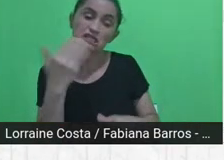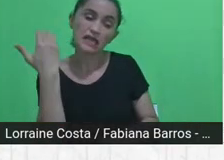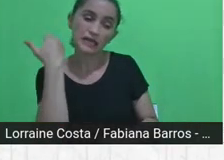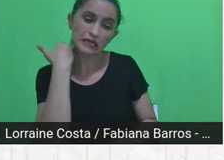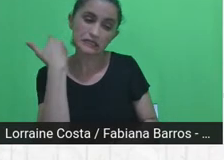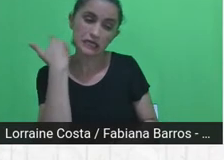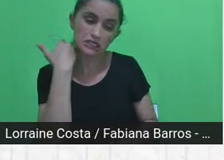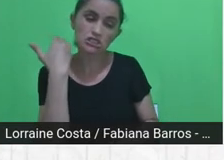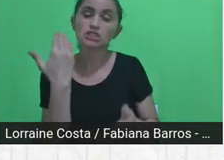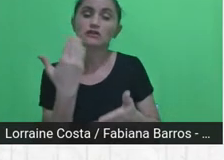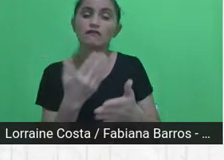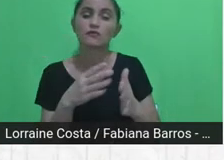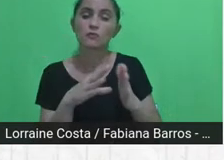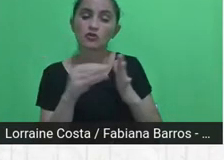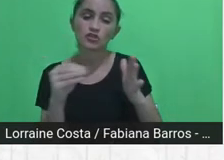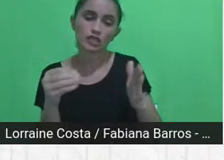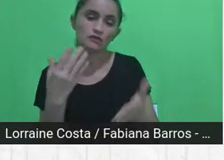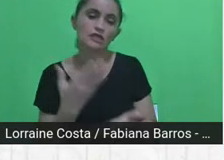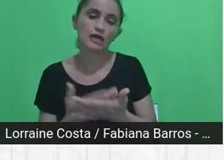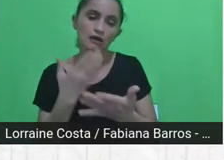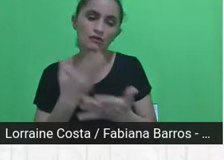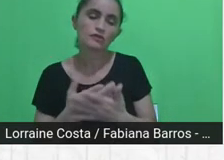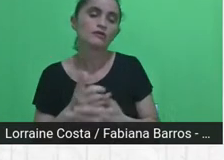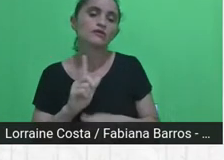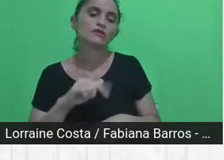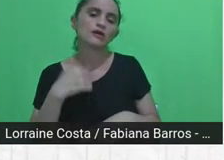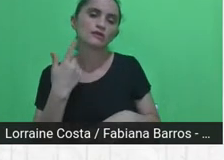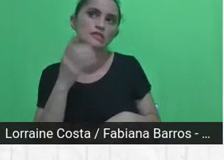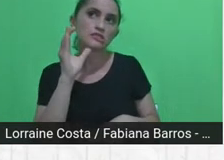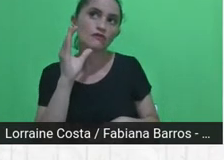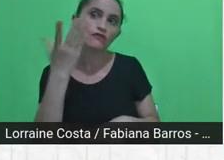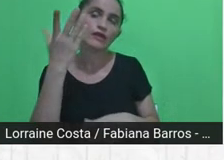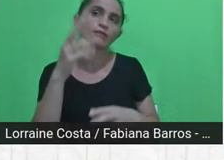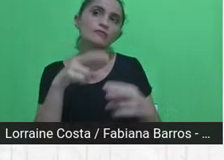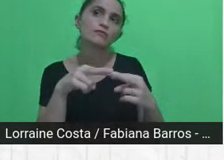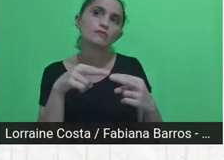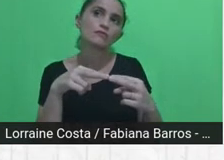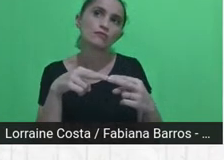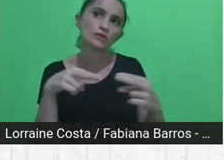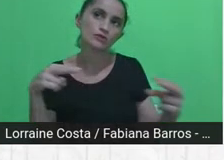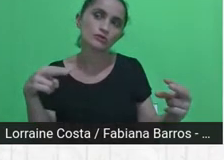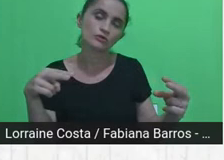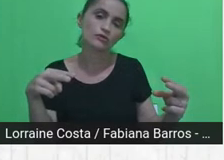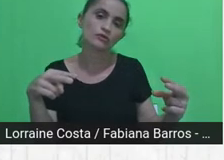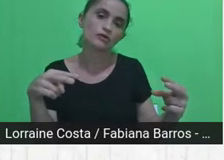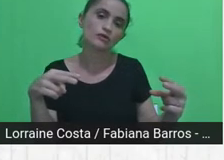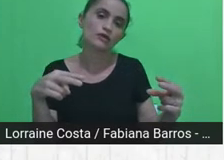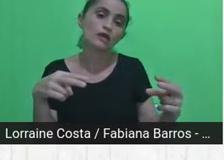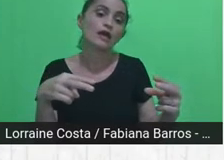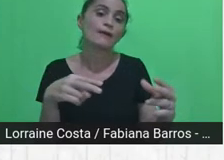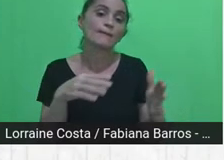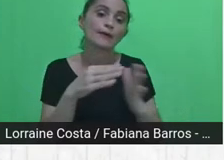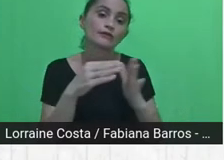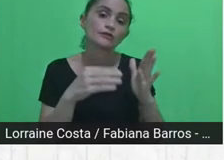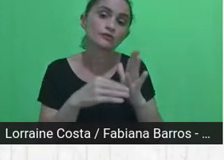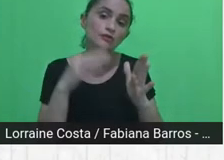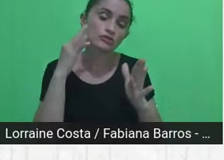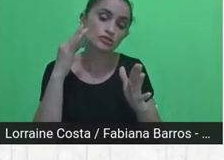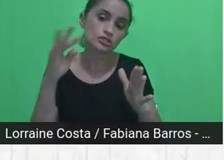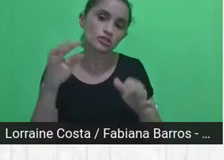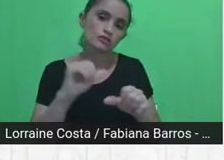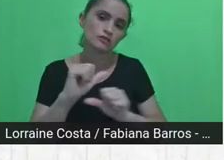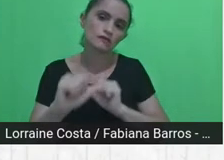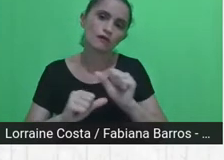nós modificamos a metodologia, mesmo remota, de maneira remota, mas para que pudesse estimular a conversação em grupos